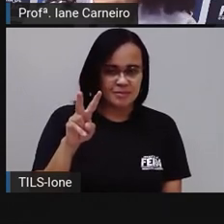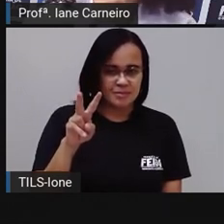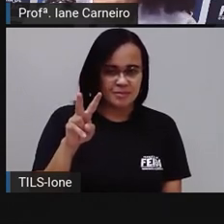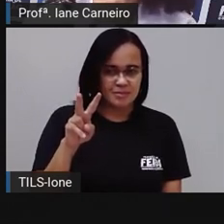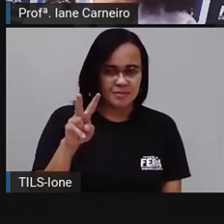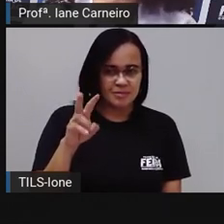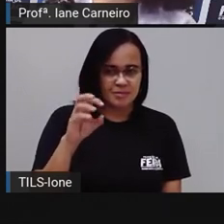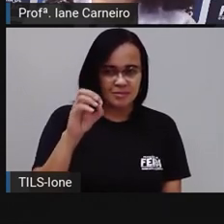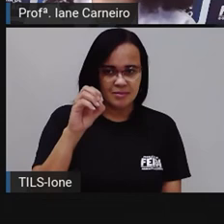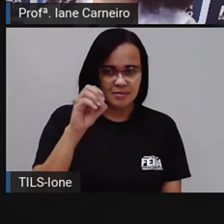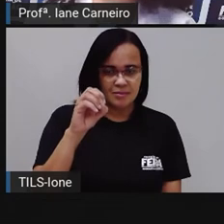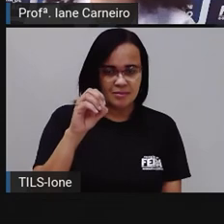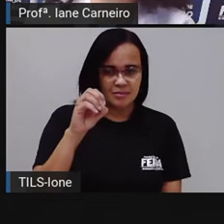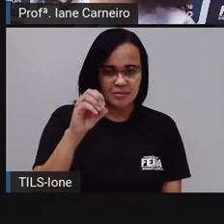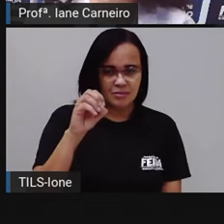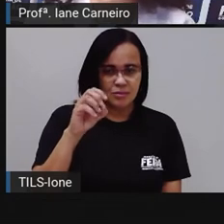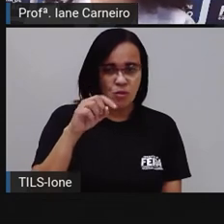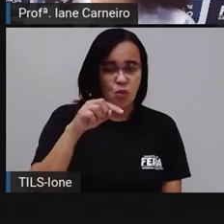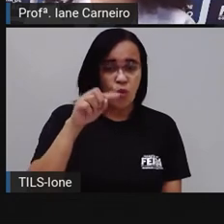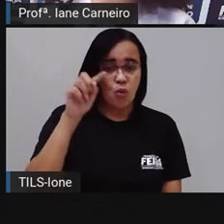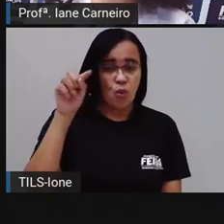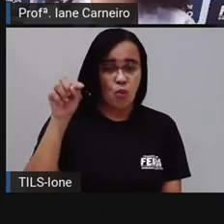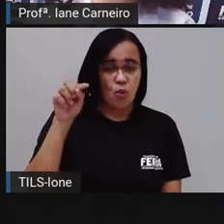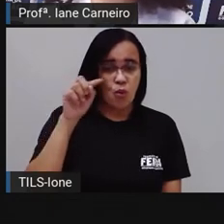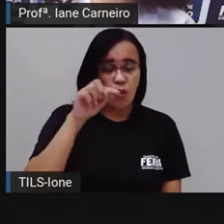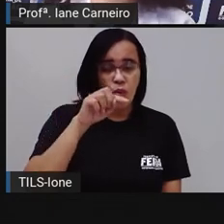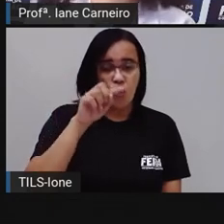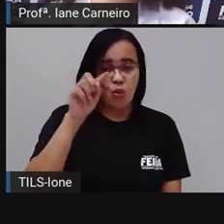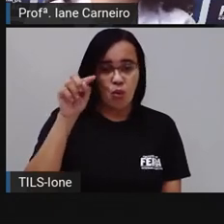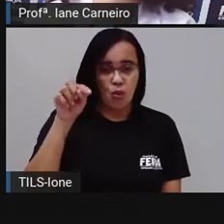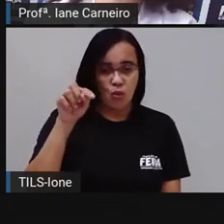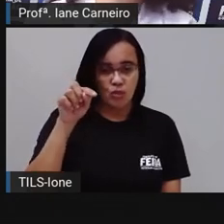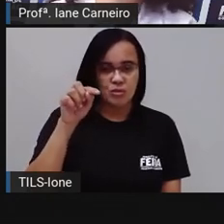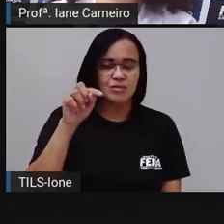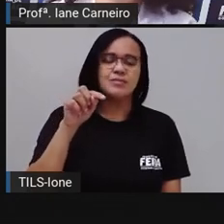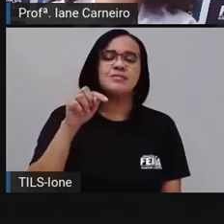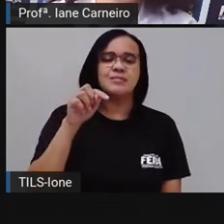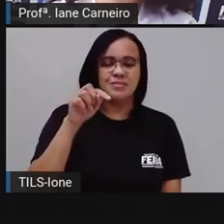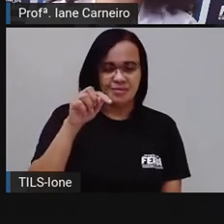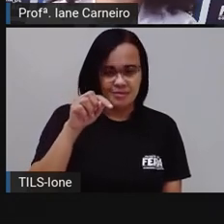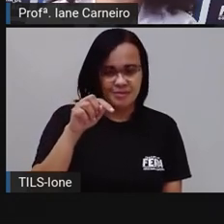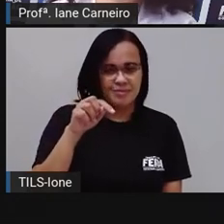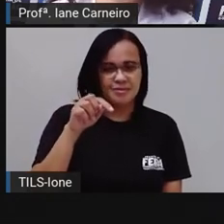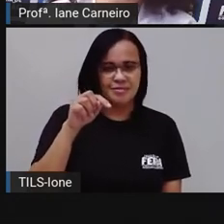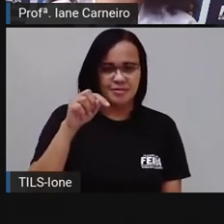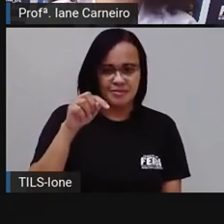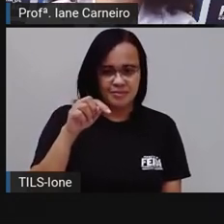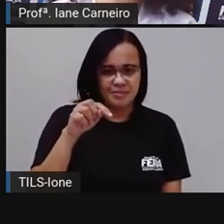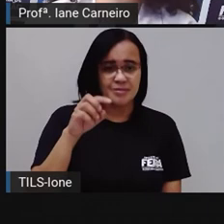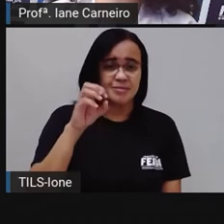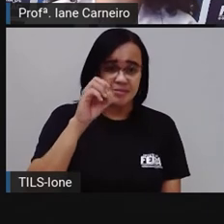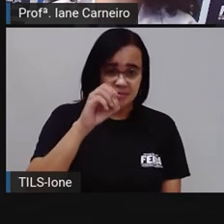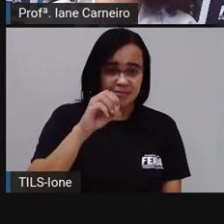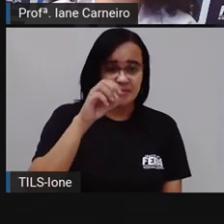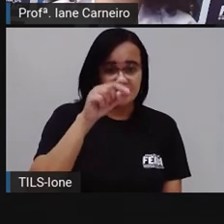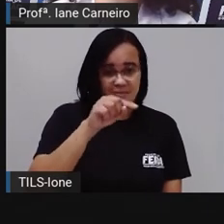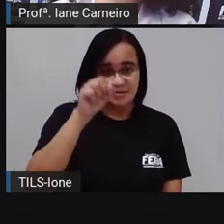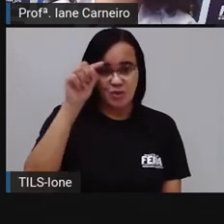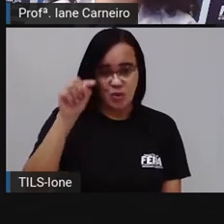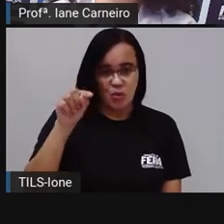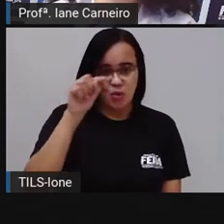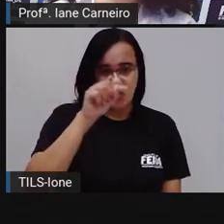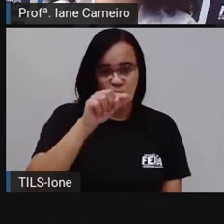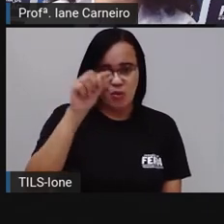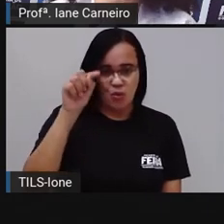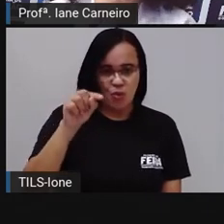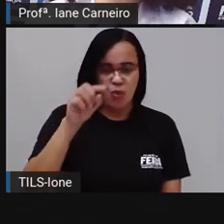E o o, como é que a escreve esse o? É o o puro? Não, né? É o o com o acento circunflexo,